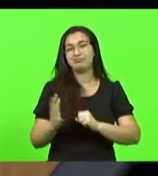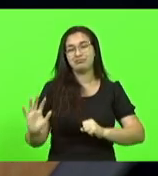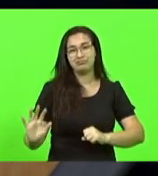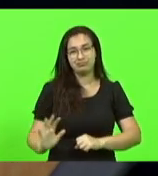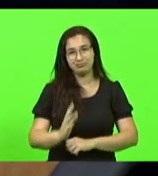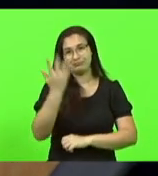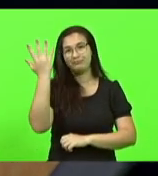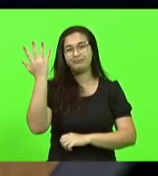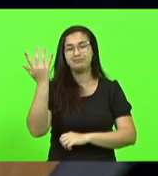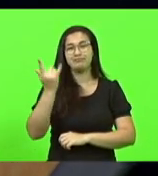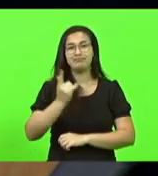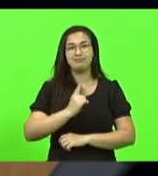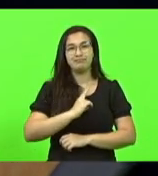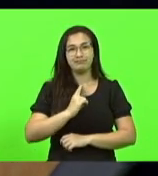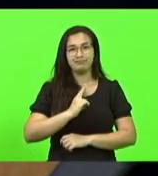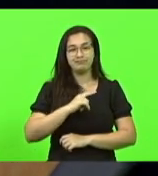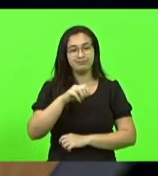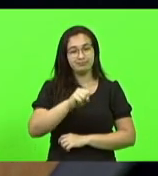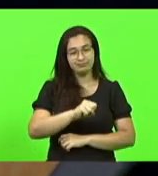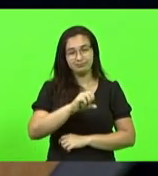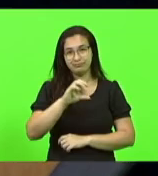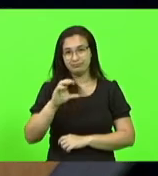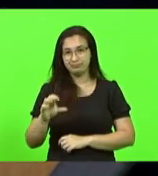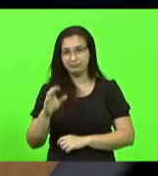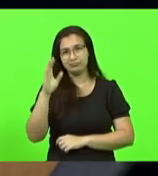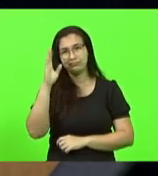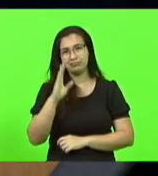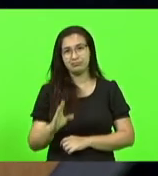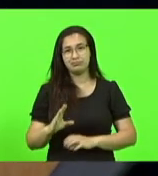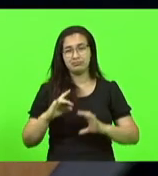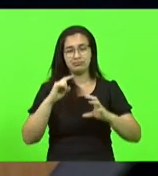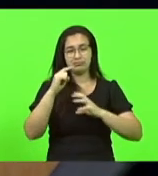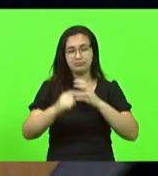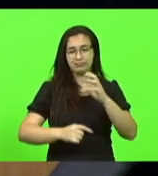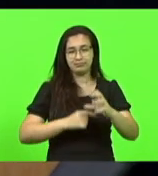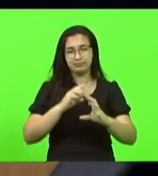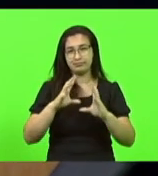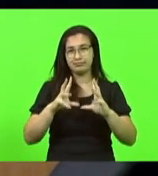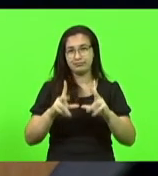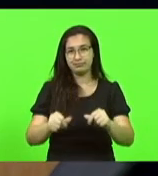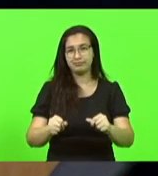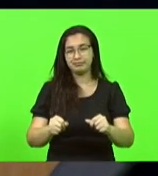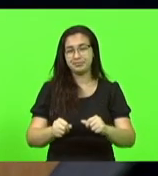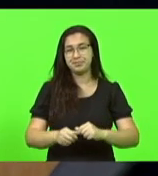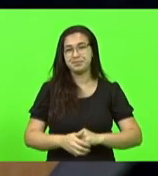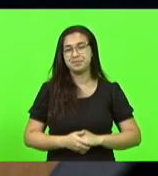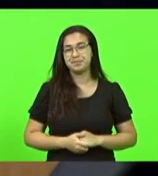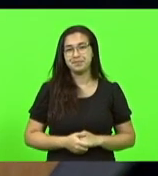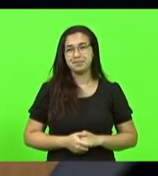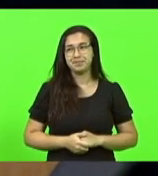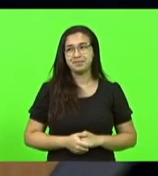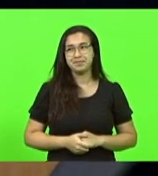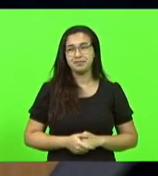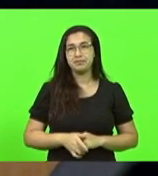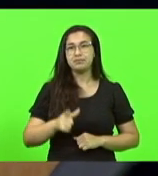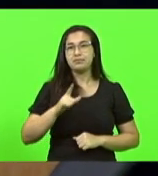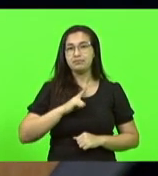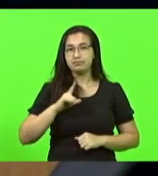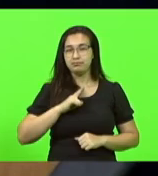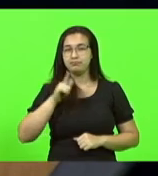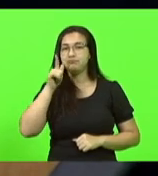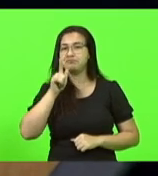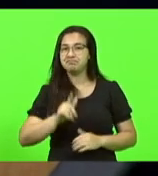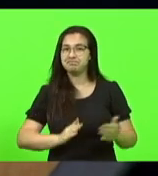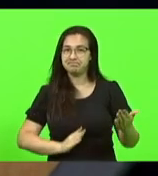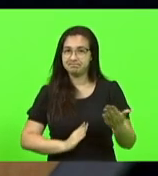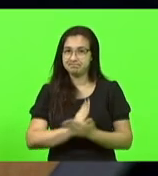Santa Catarina, o Brasil e, na verdade, sobre o mundo também. Tivemos avanços importantes